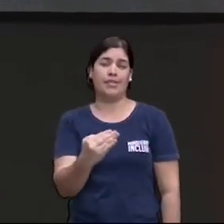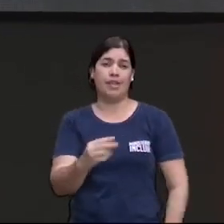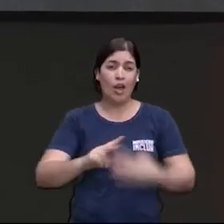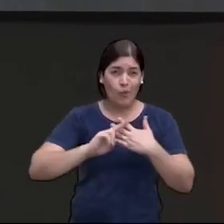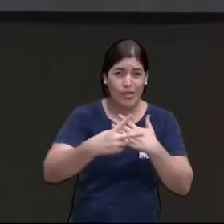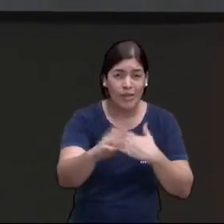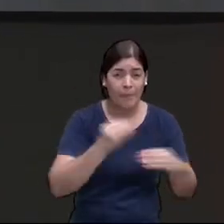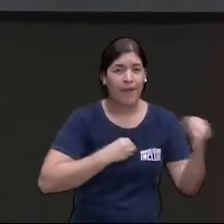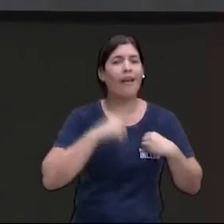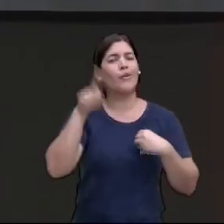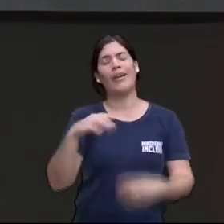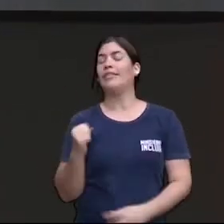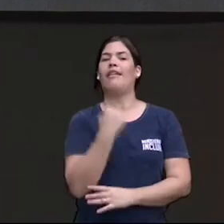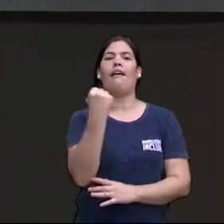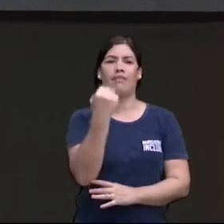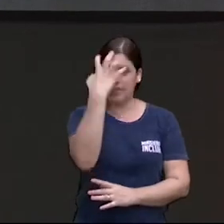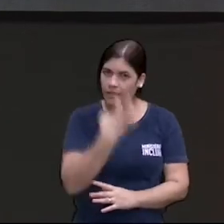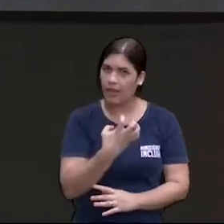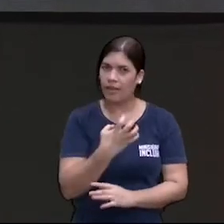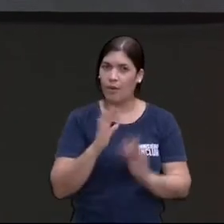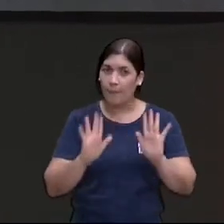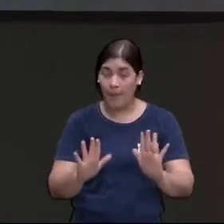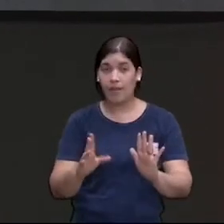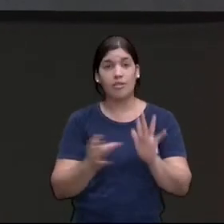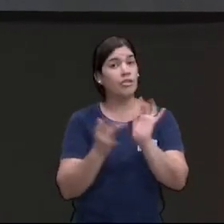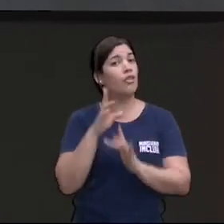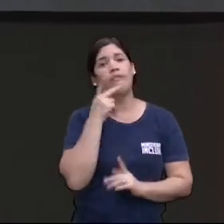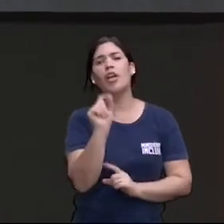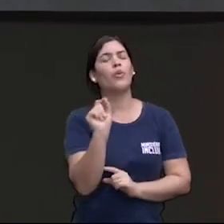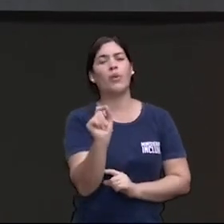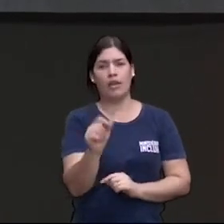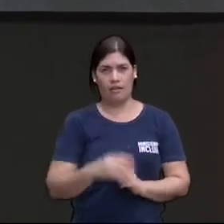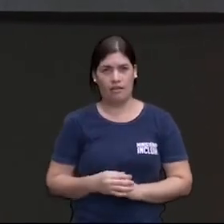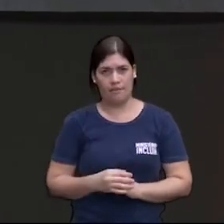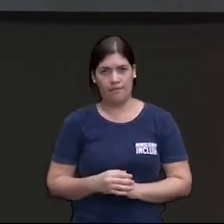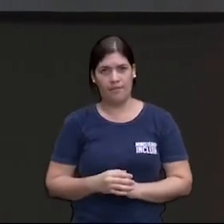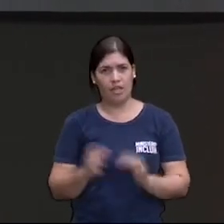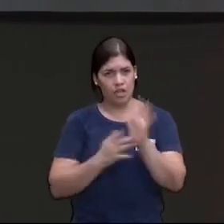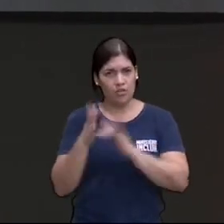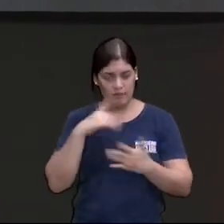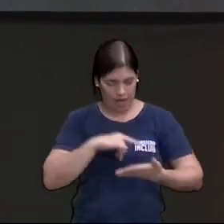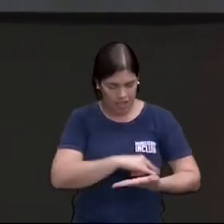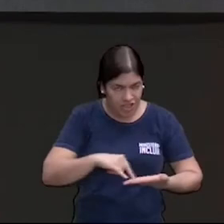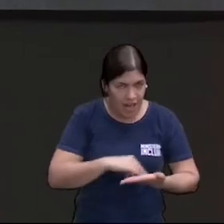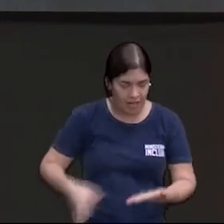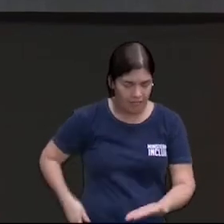terríveis mas Jesus disse assim ei eu te dou o cheque para pagar a conta